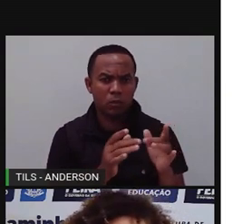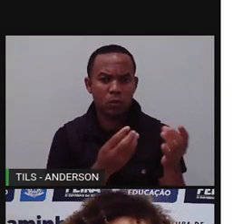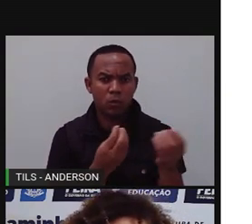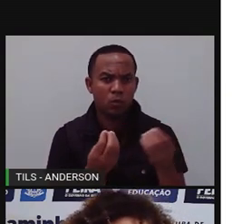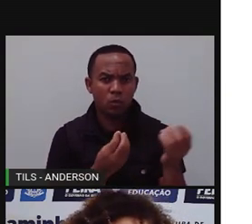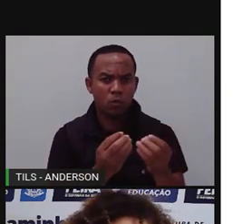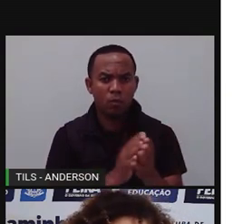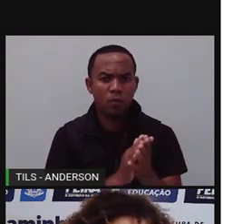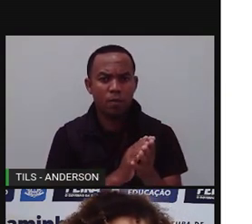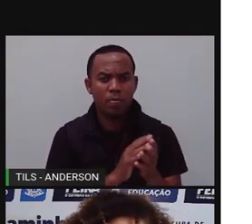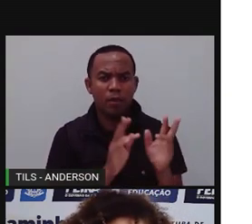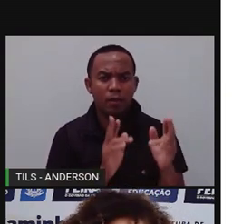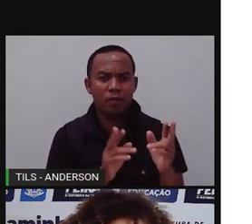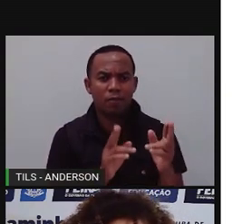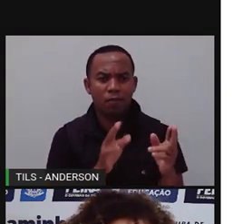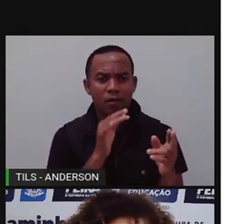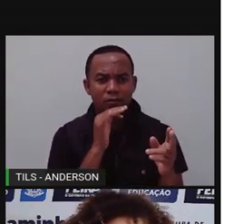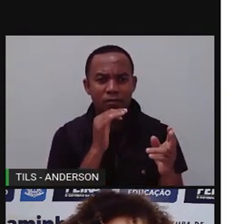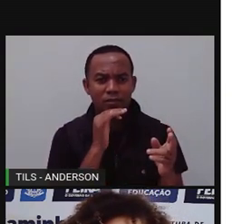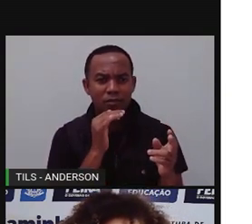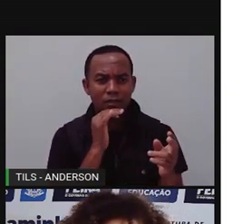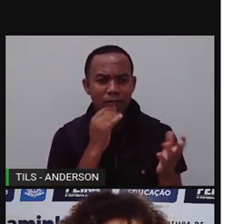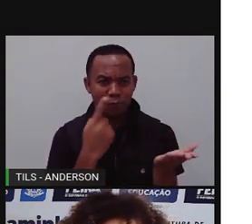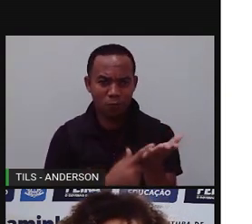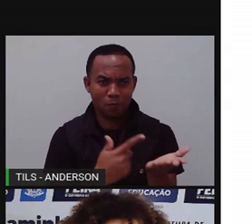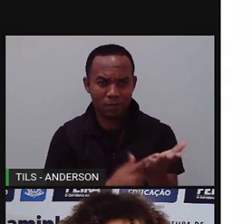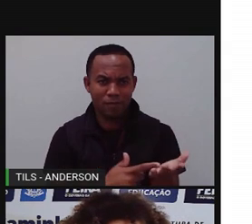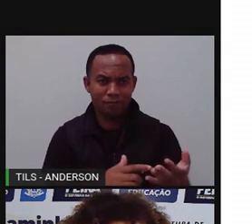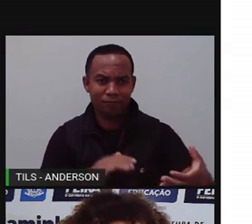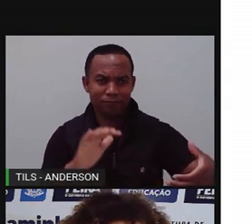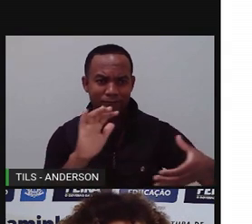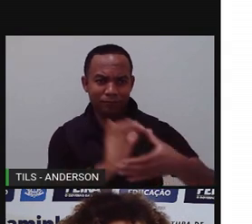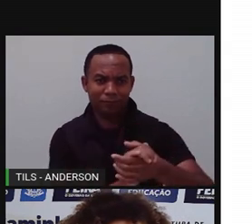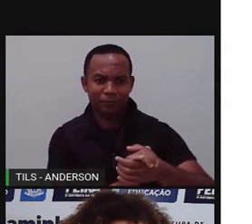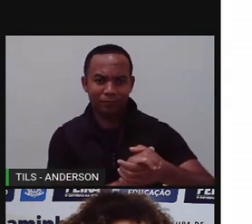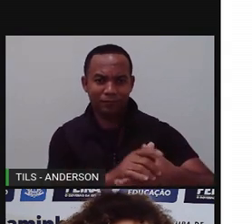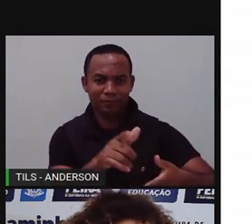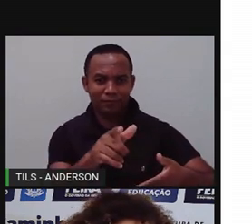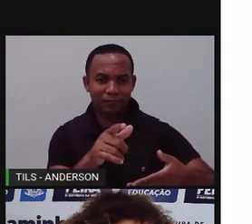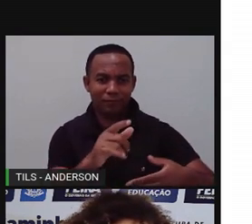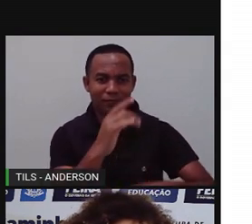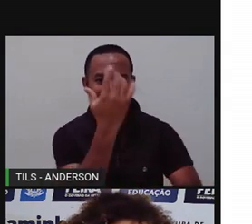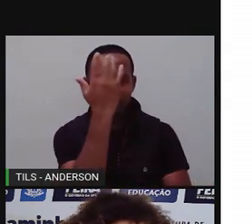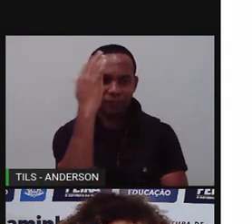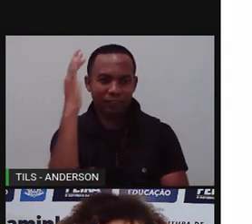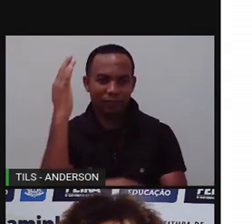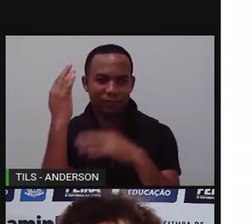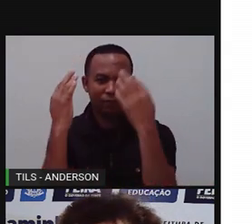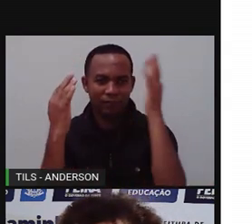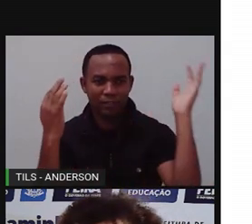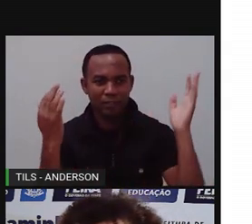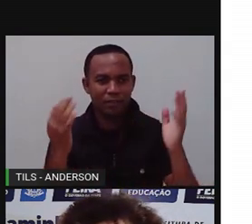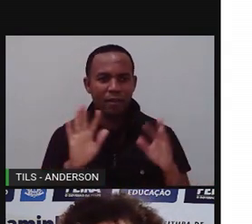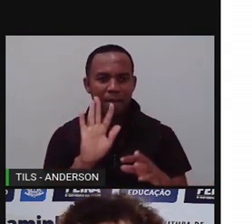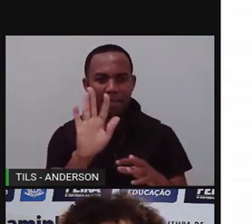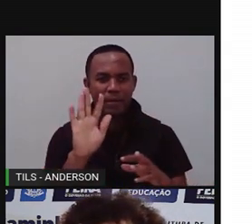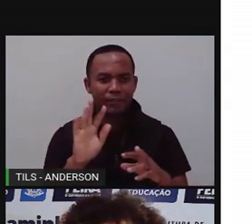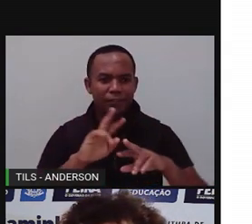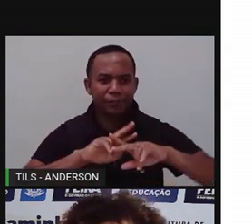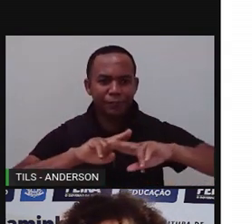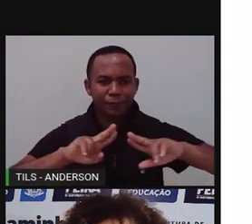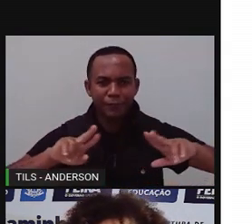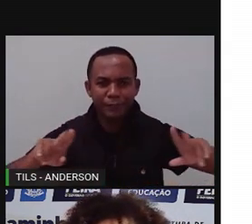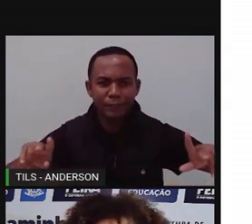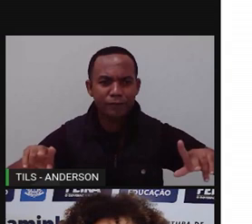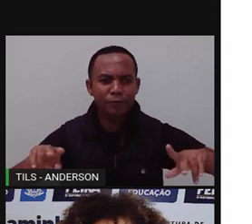selando um contrato, um acordo com o homem. Mas, vários materiais são extraídos do meio ambiente.